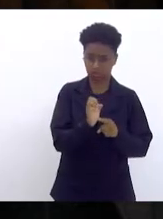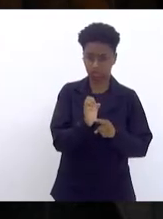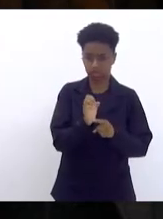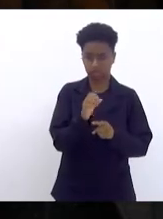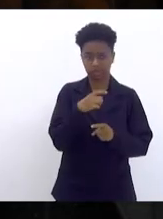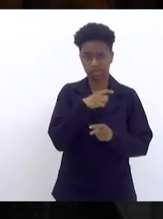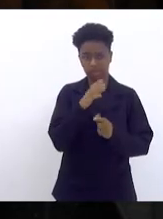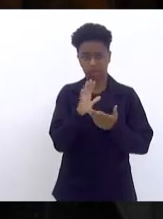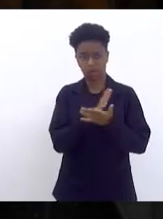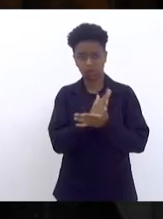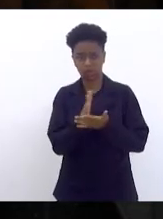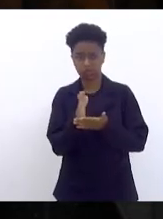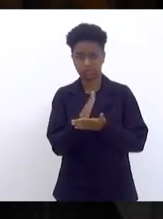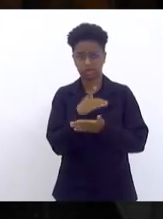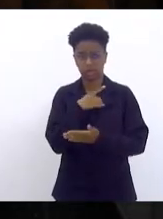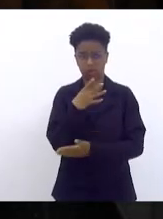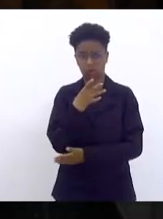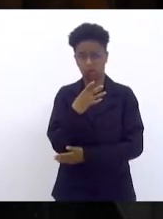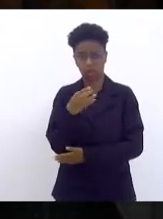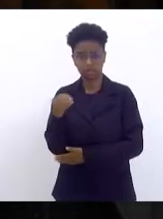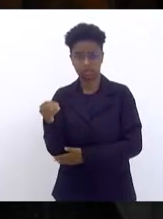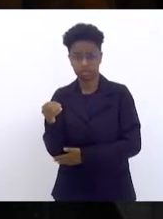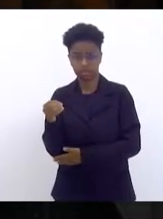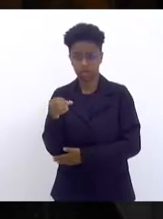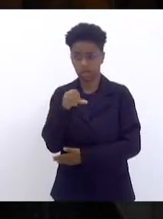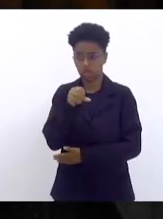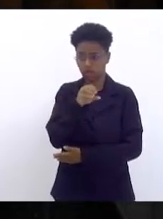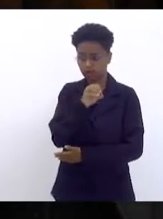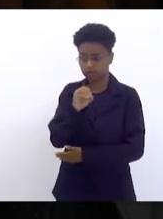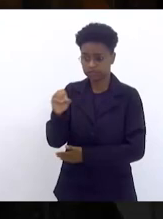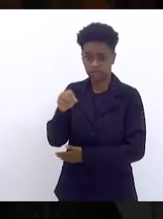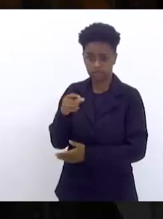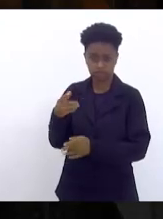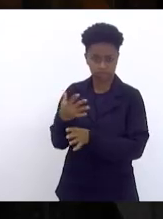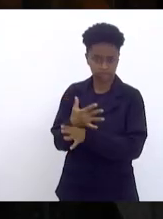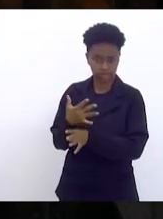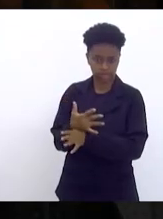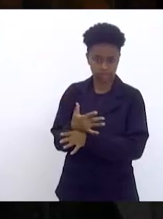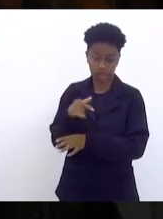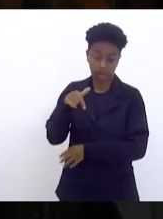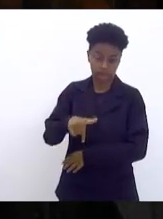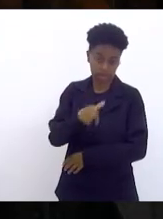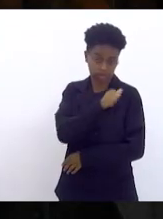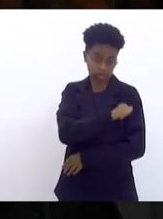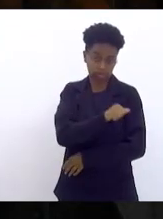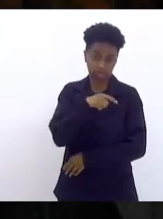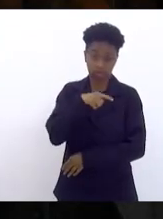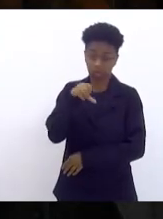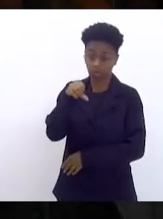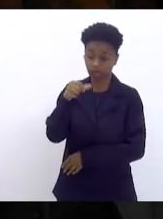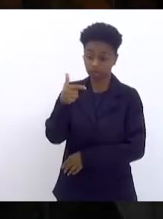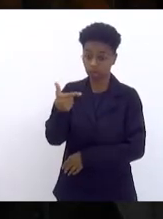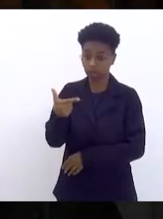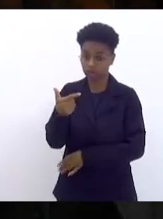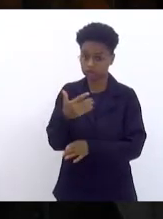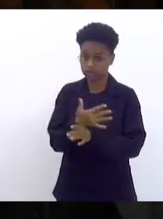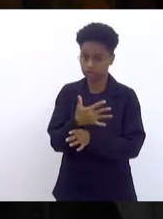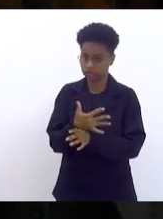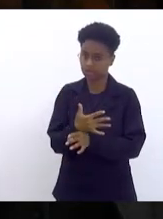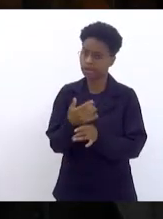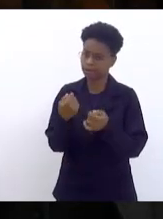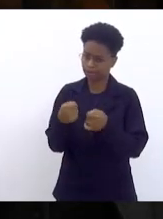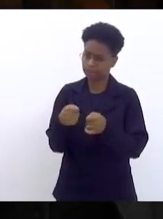400, 900 municípios, e o Rio de Janeiro tem 92, há necessidade da